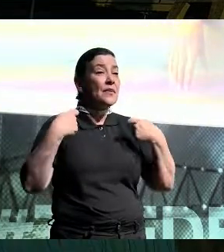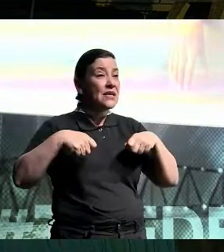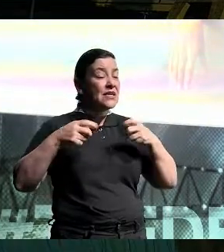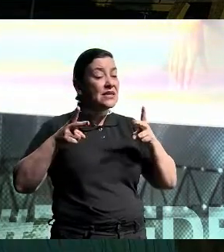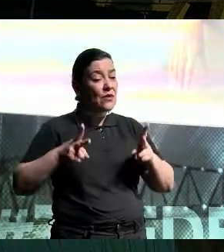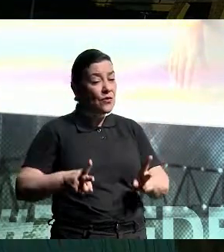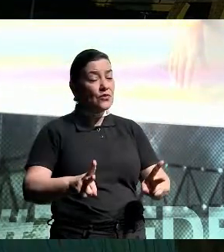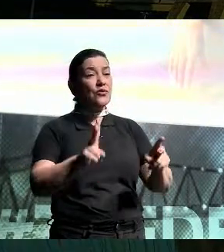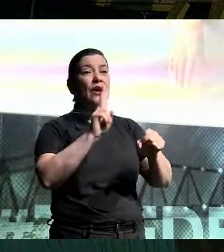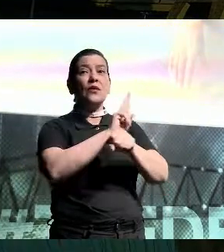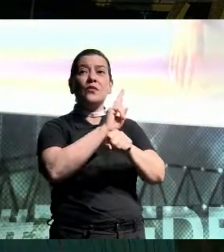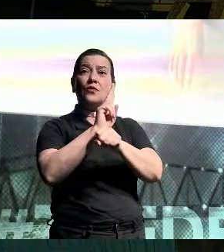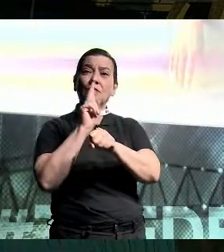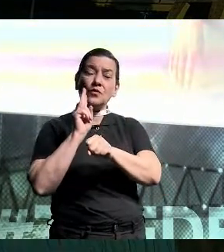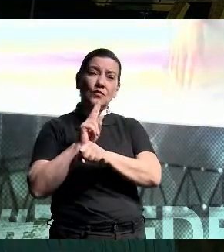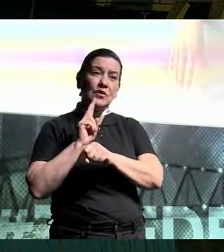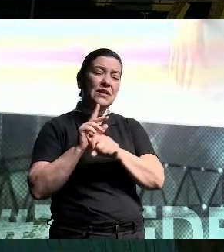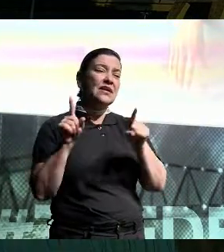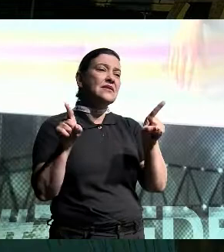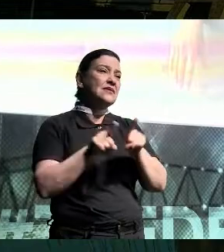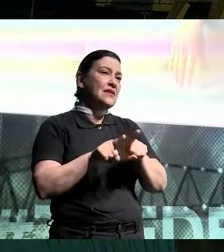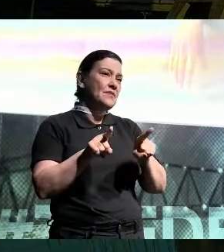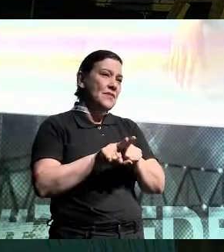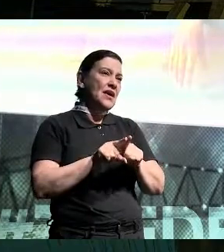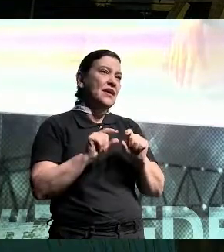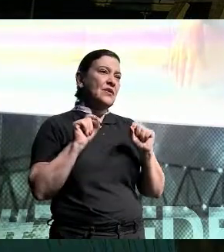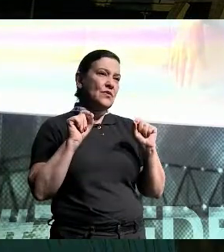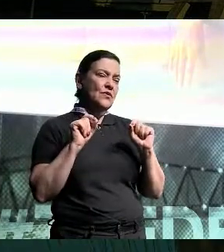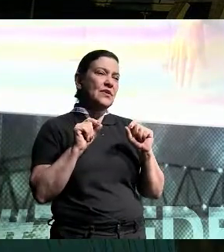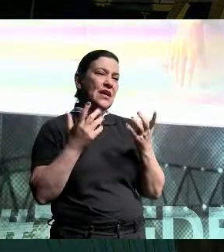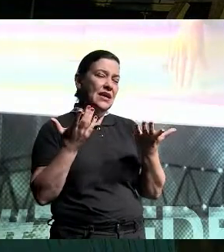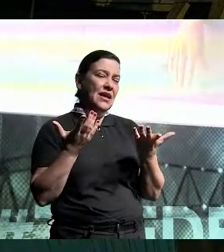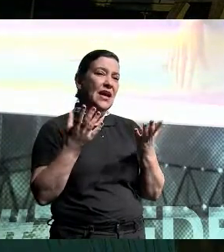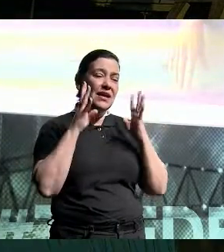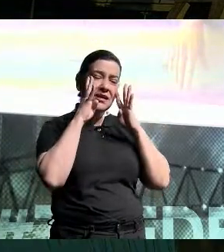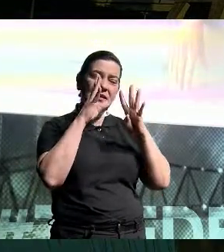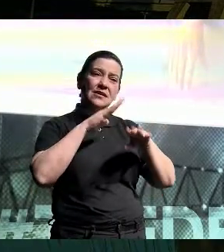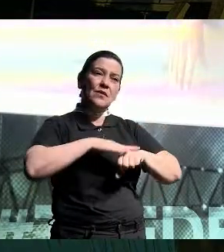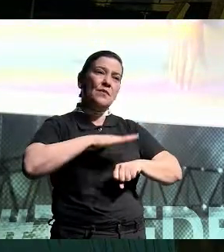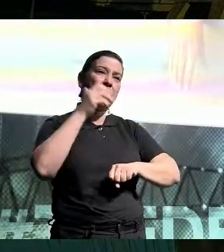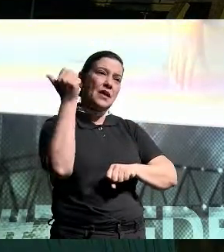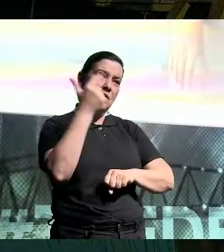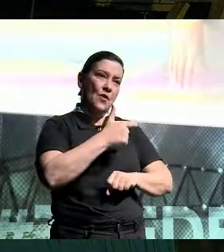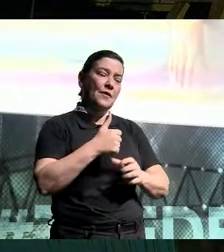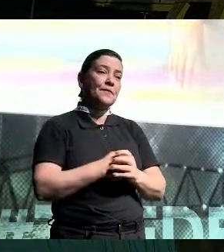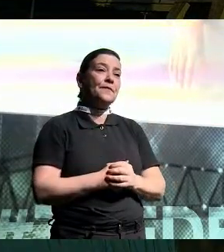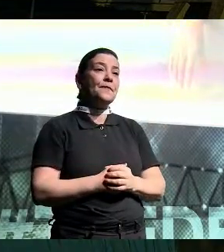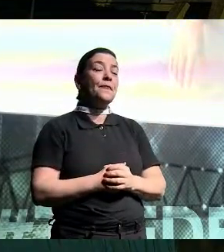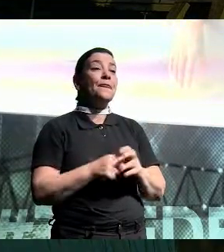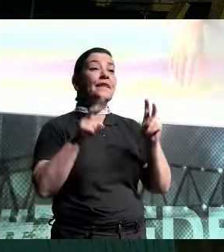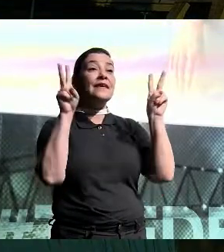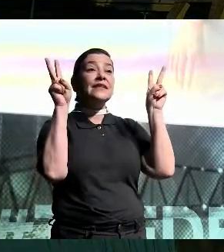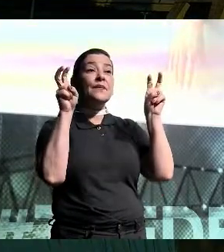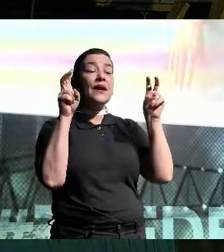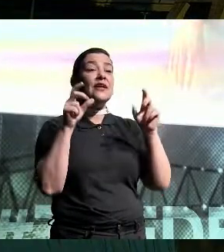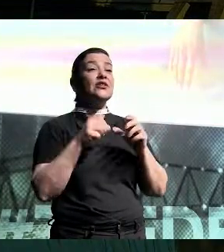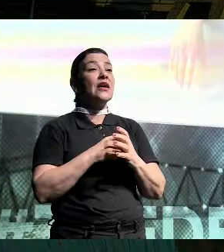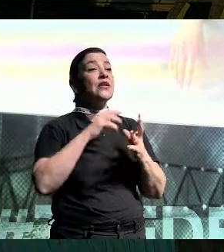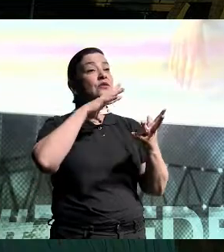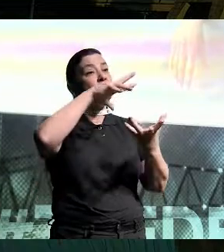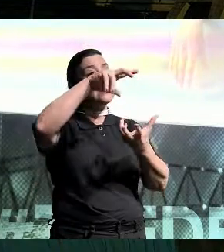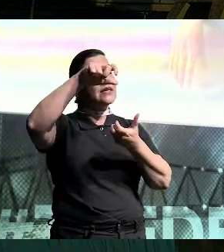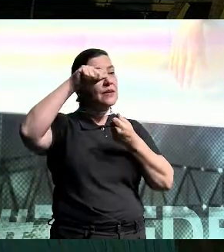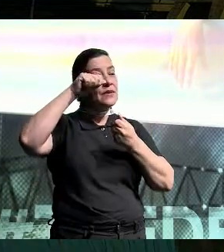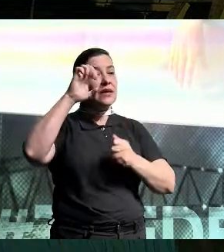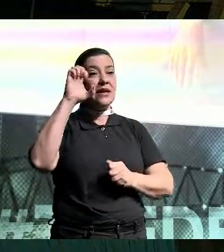fazendo e partam de pontos mais para frente do que a gente está hoje. Então, minha grande temática aqui é sustentabilidade